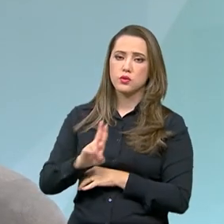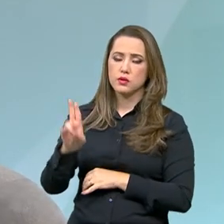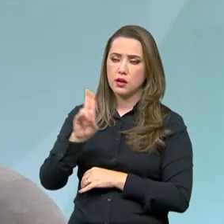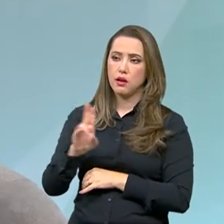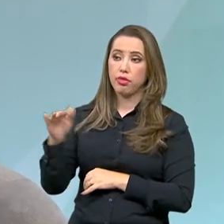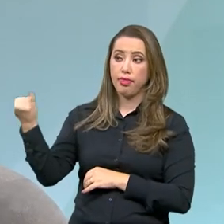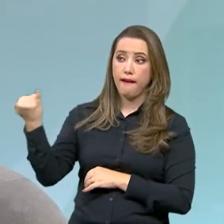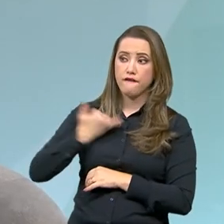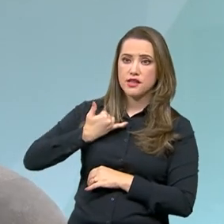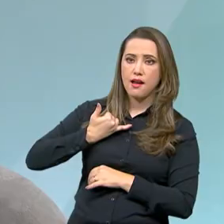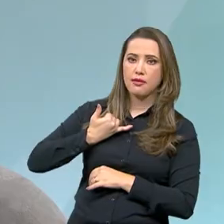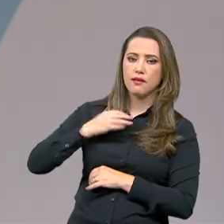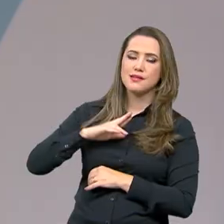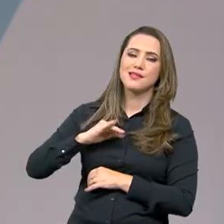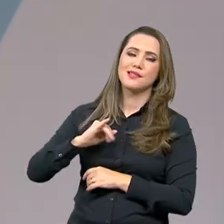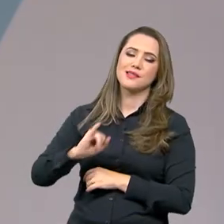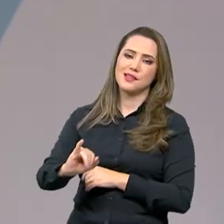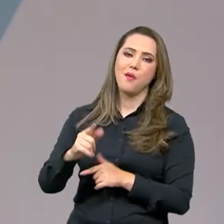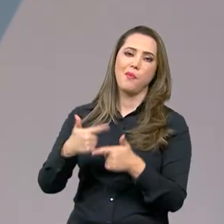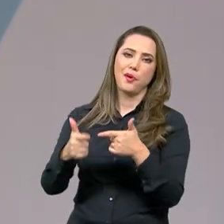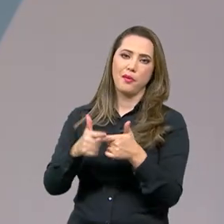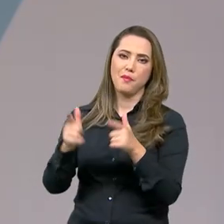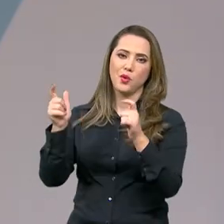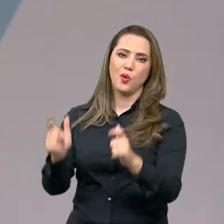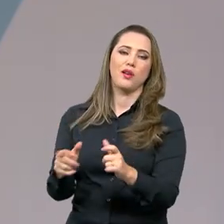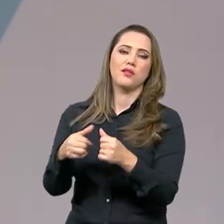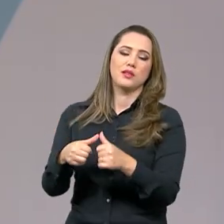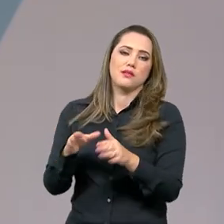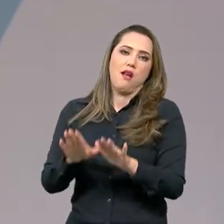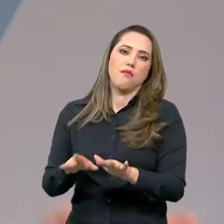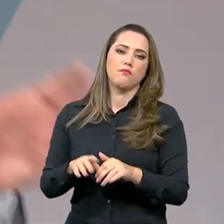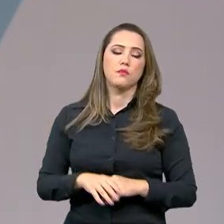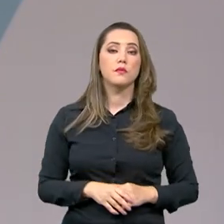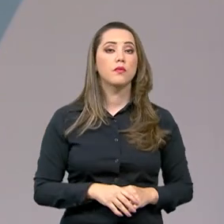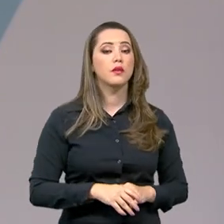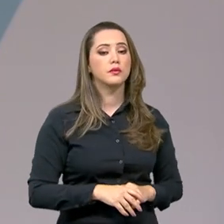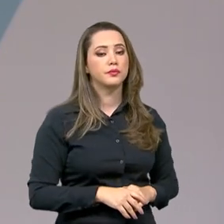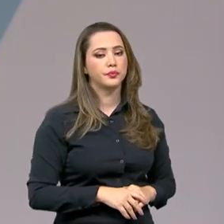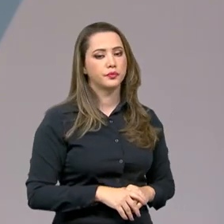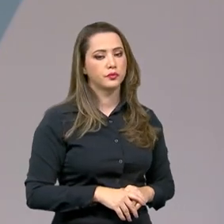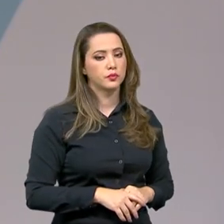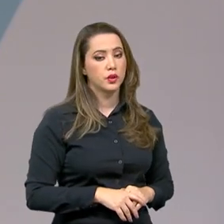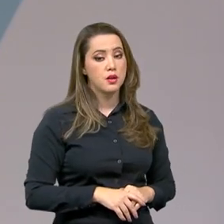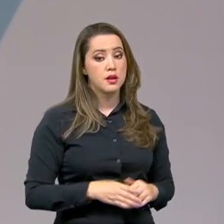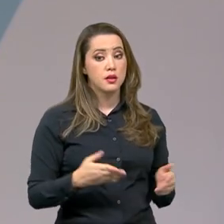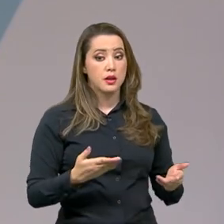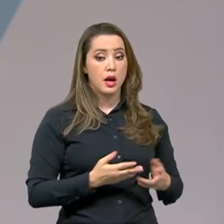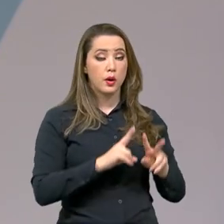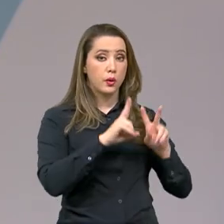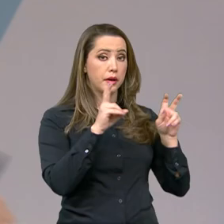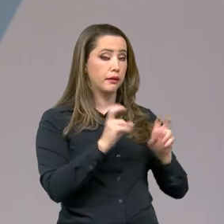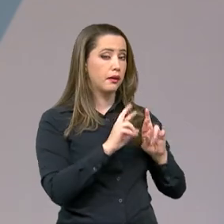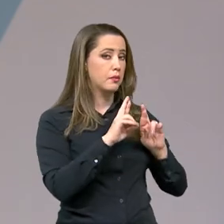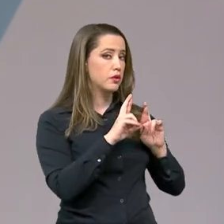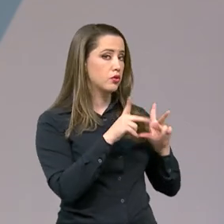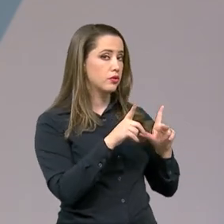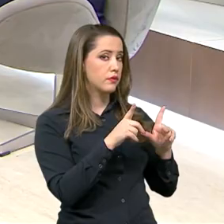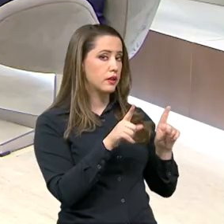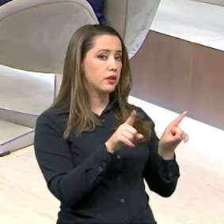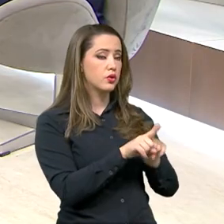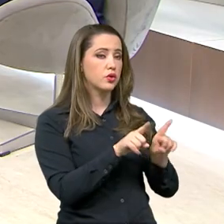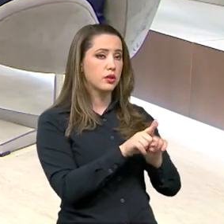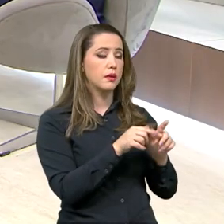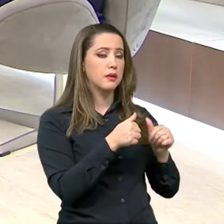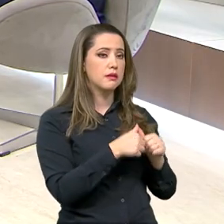receber alertas também, em tempo real. Agora, eu queria passar para uma outra temática que também está ali na